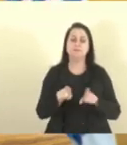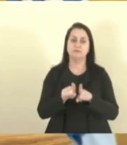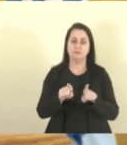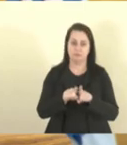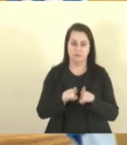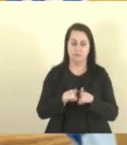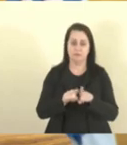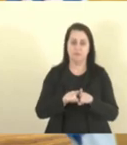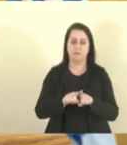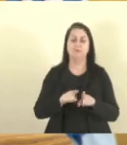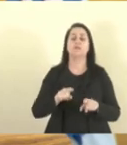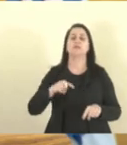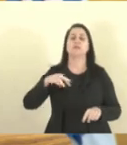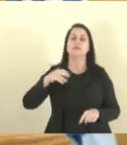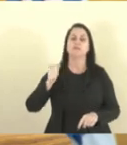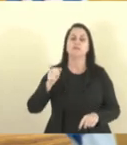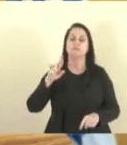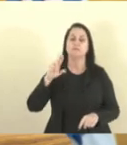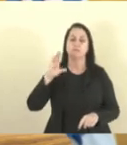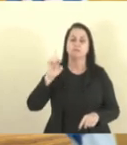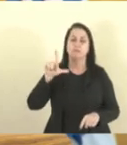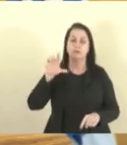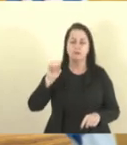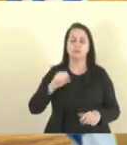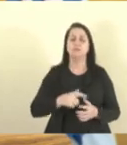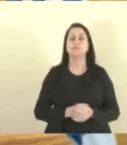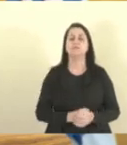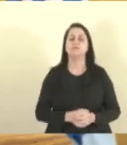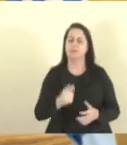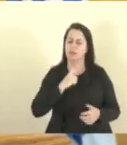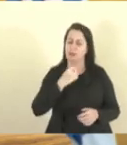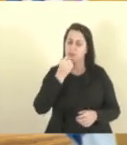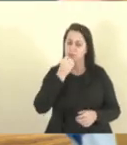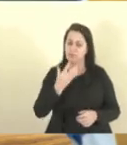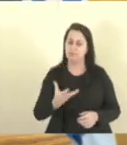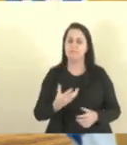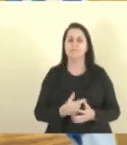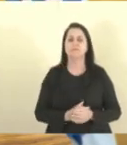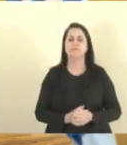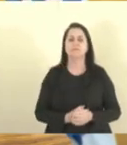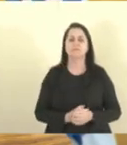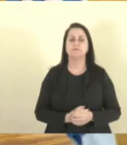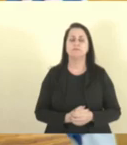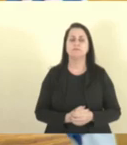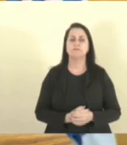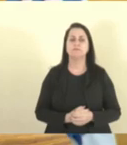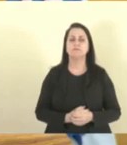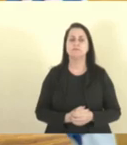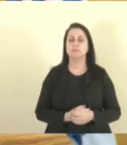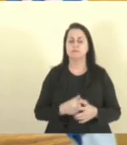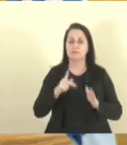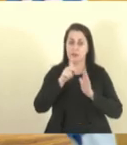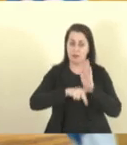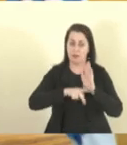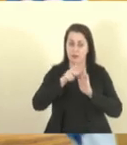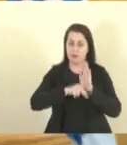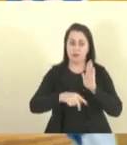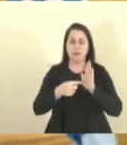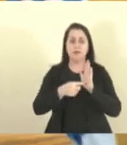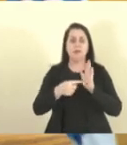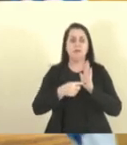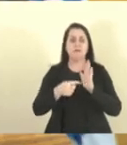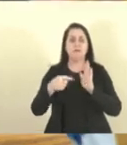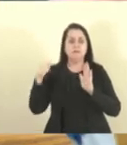nosso Marcelo Calmon, que tem boa vontade, que esse projeto venha aqui para